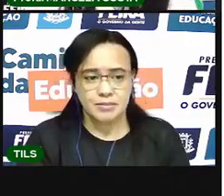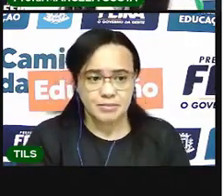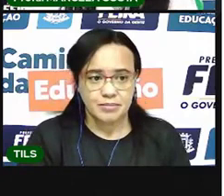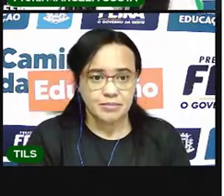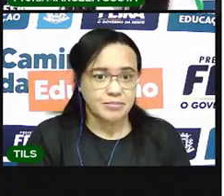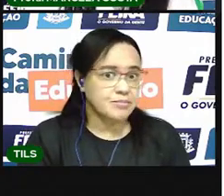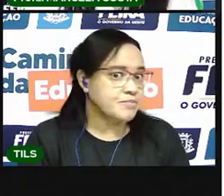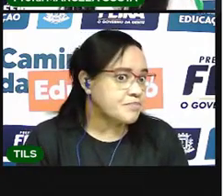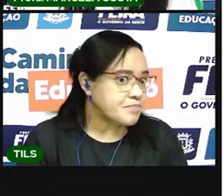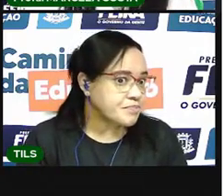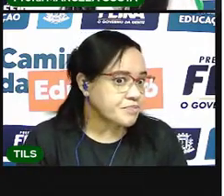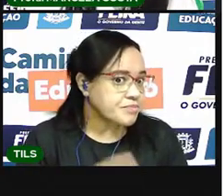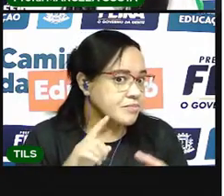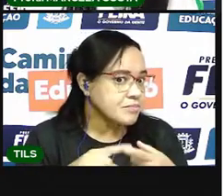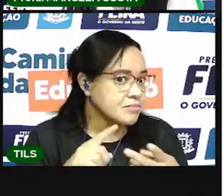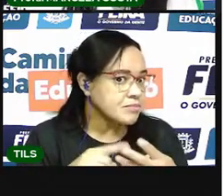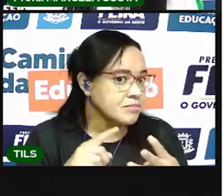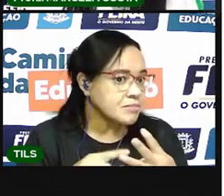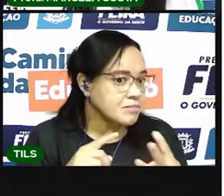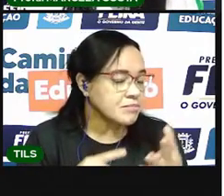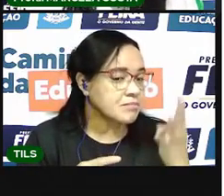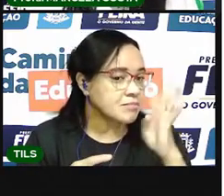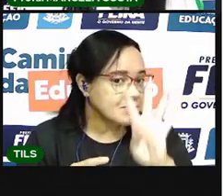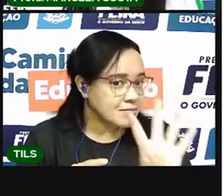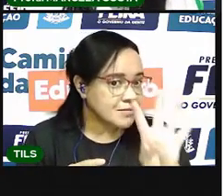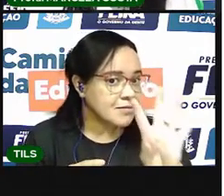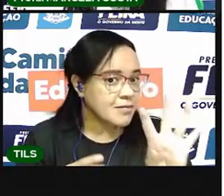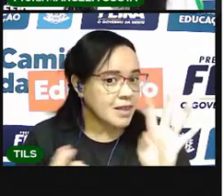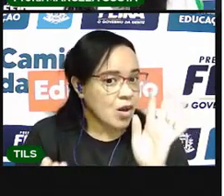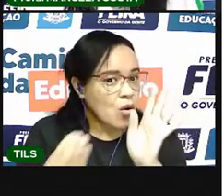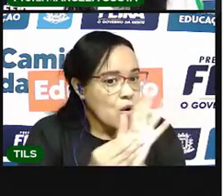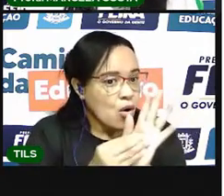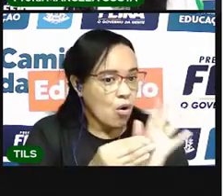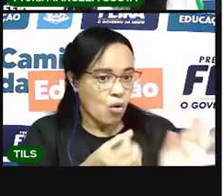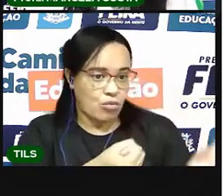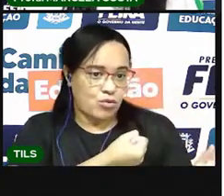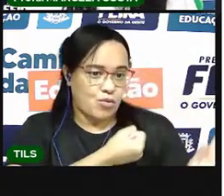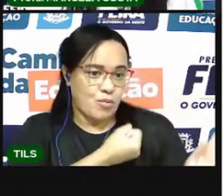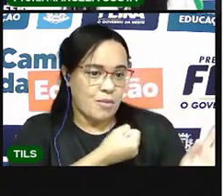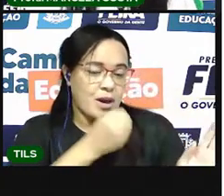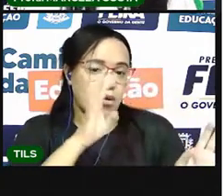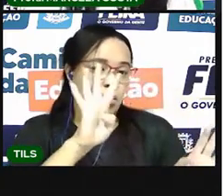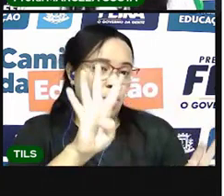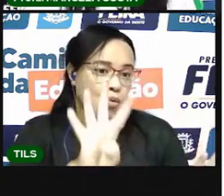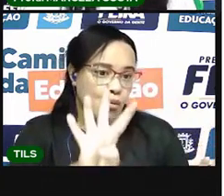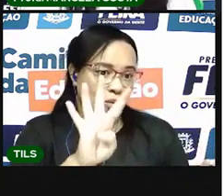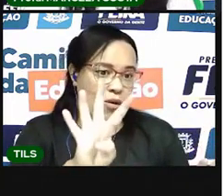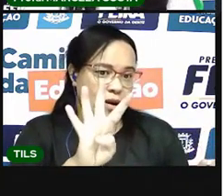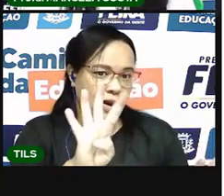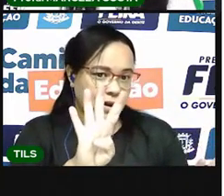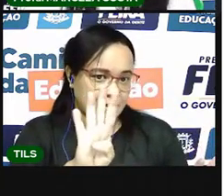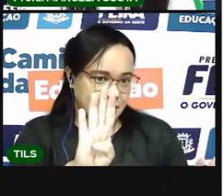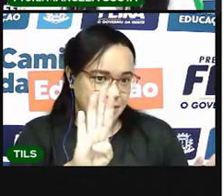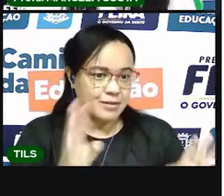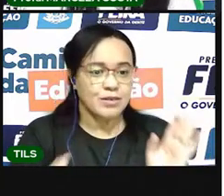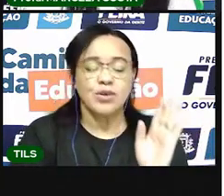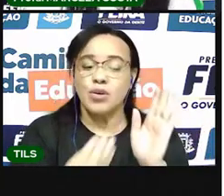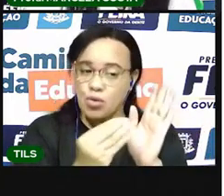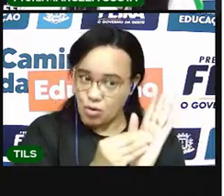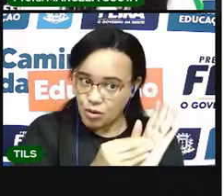Foram, ó, uma, duas, três, quatro vezes. Coloca aqui o número quatro. Tá bom?